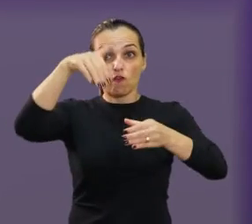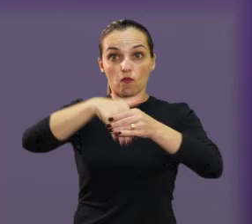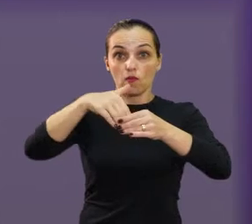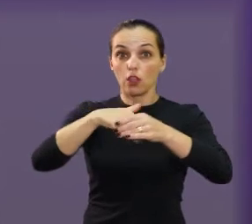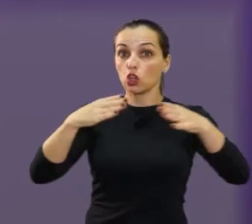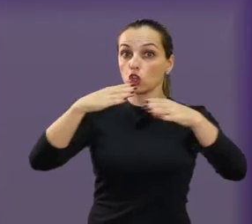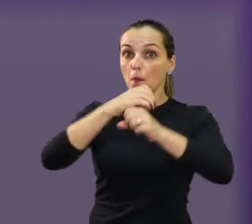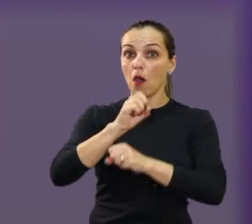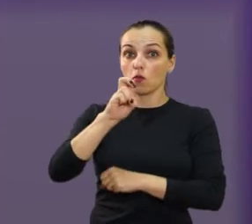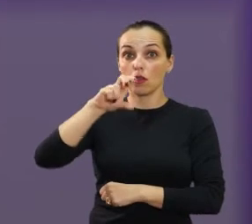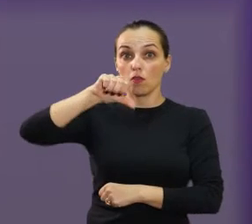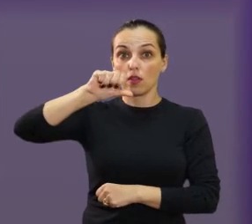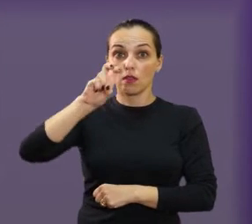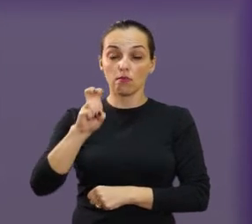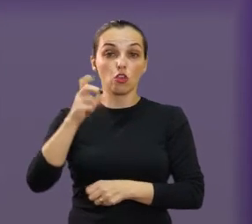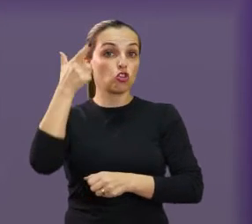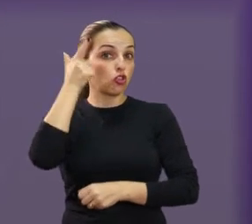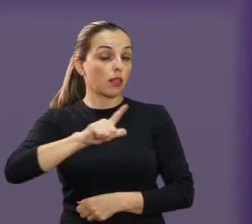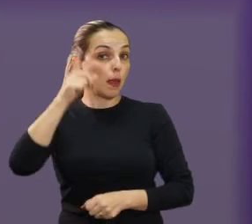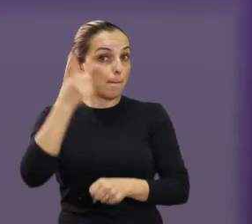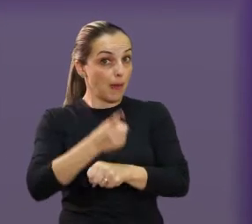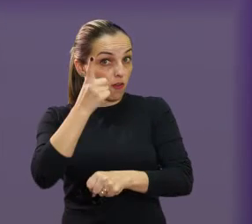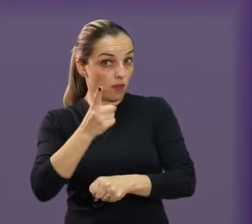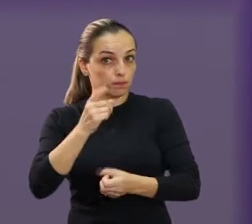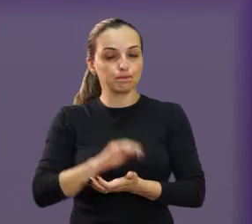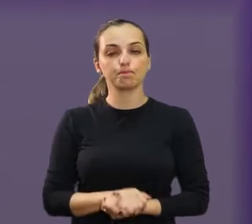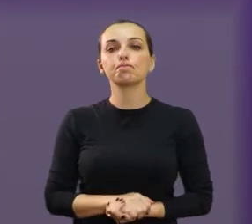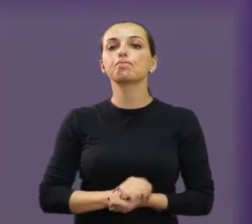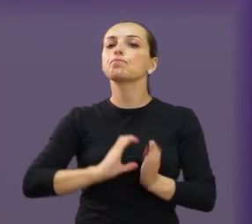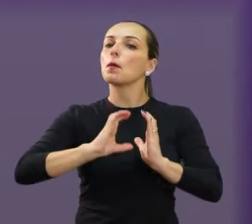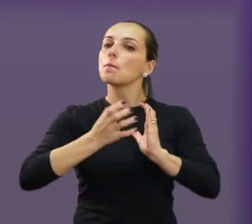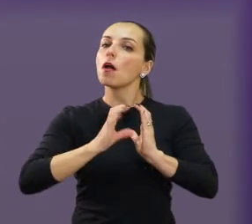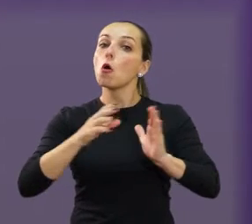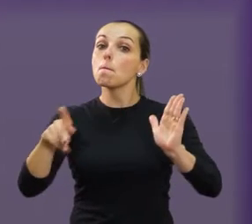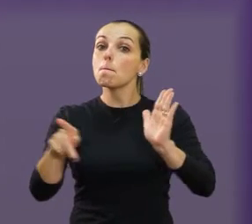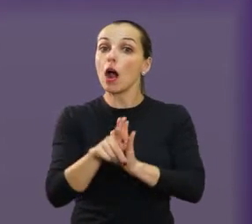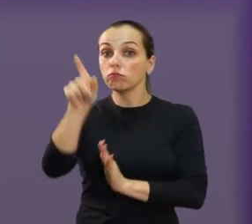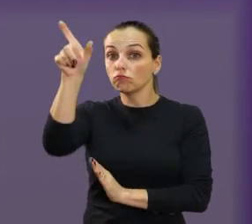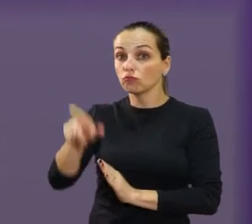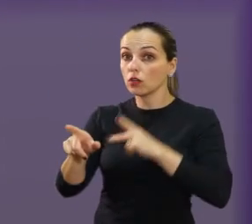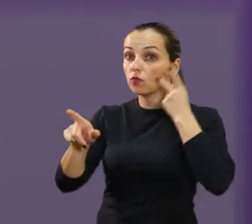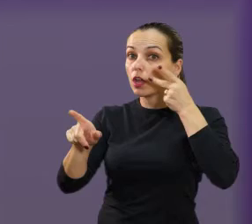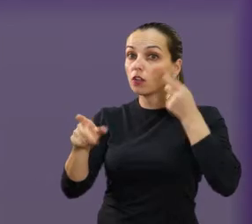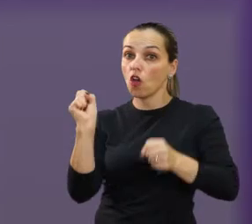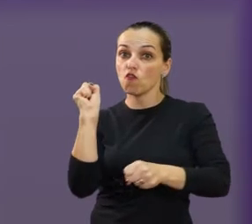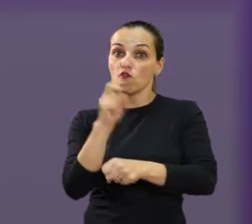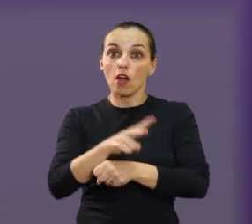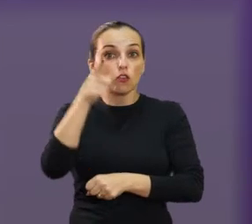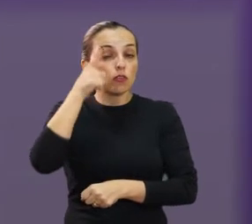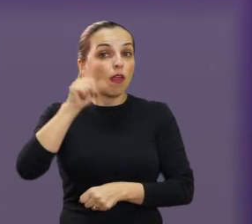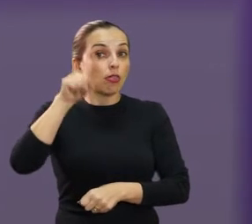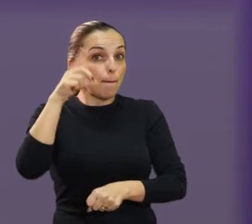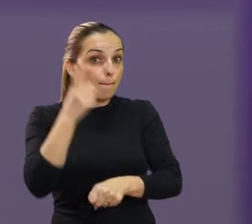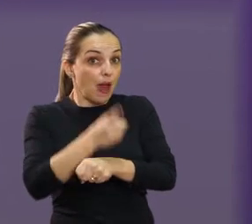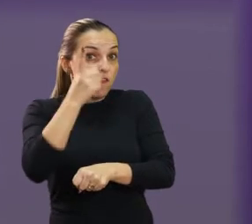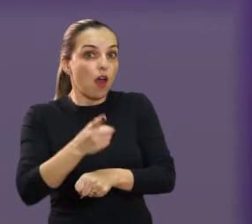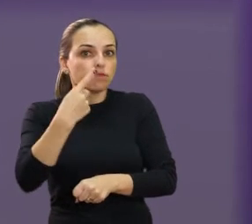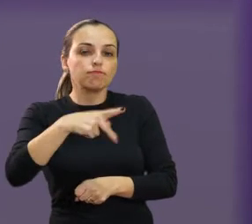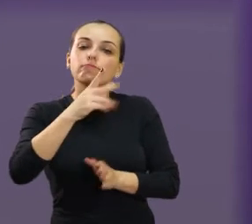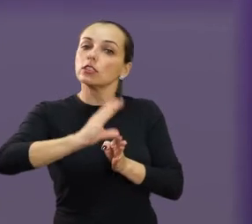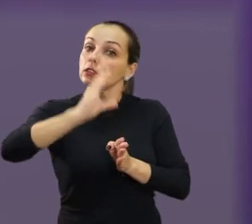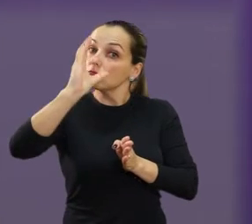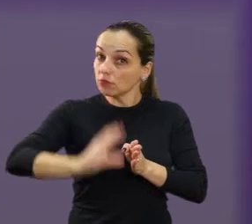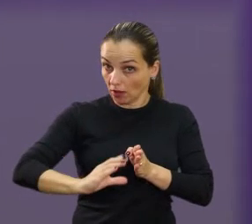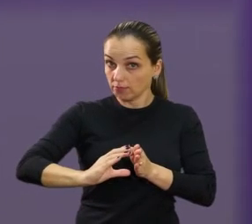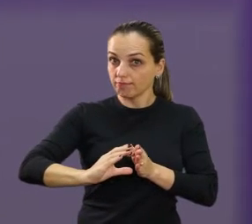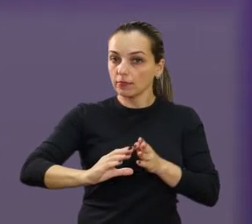mandato com 595 votos. Com ele, seu partido conquista pela primeira vez uma cadeira